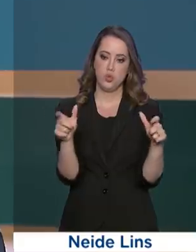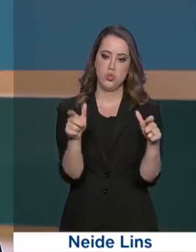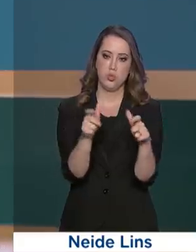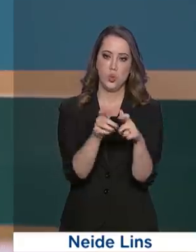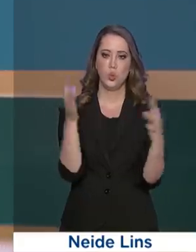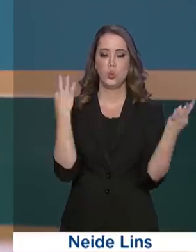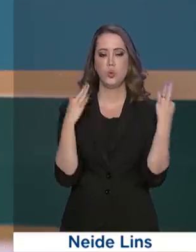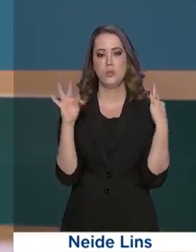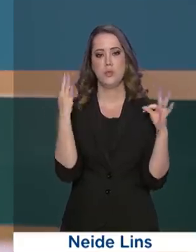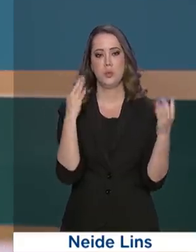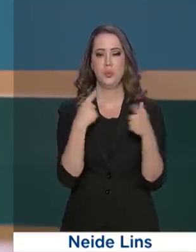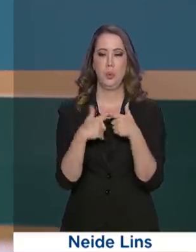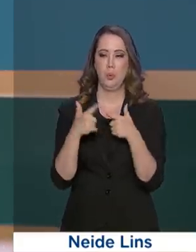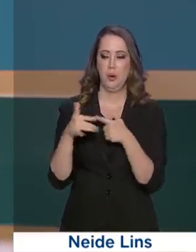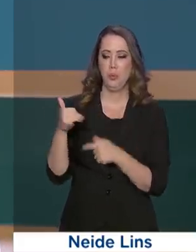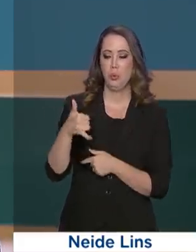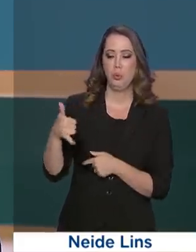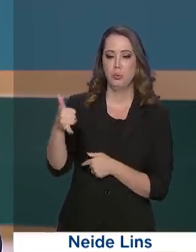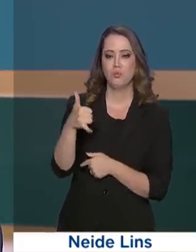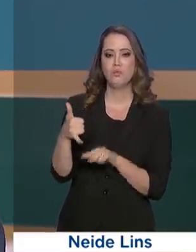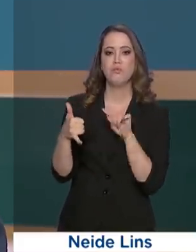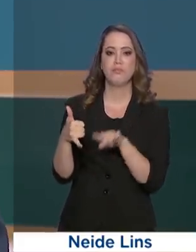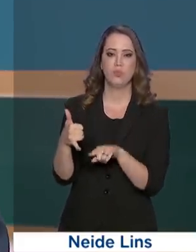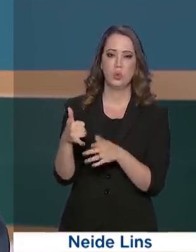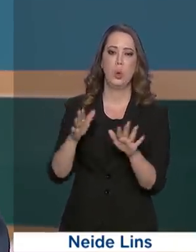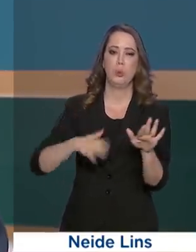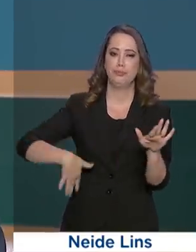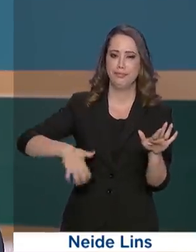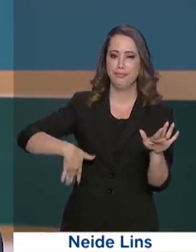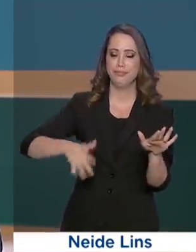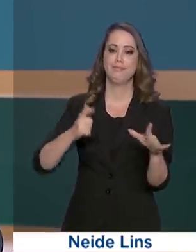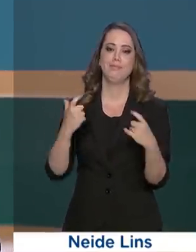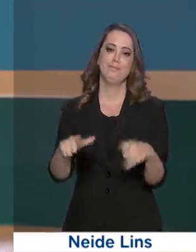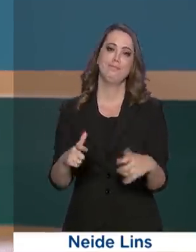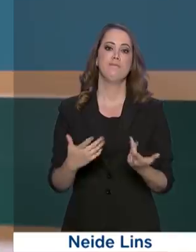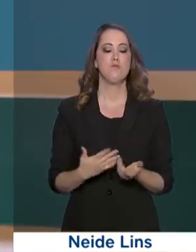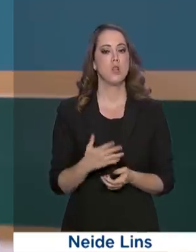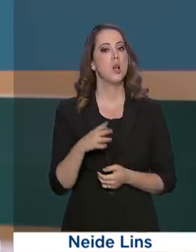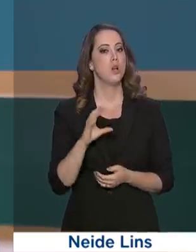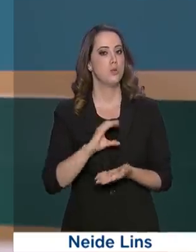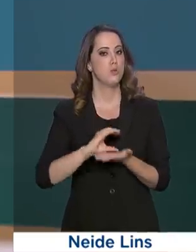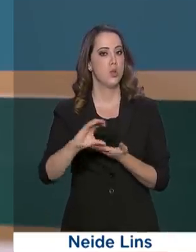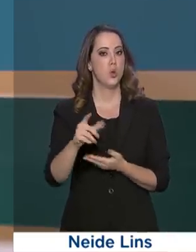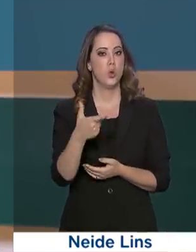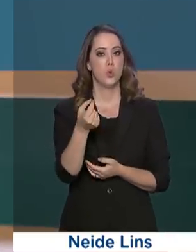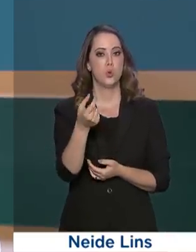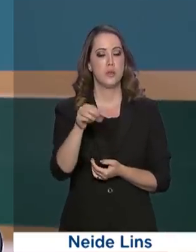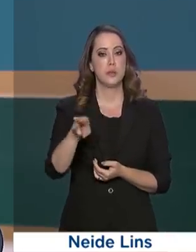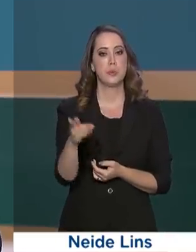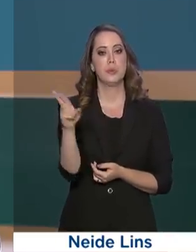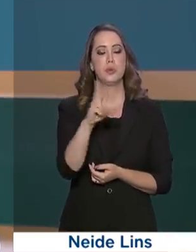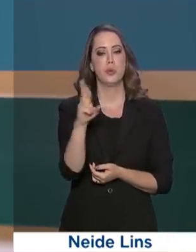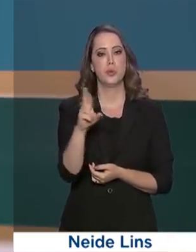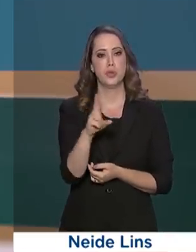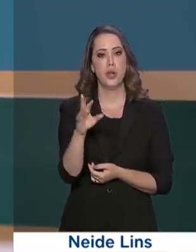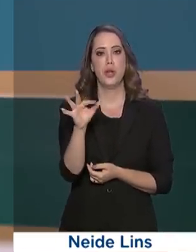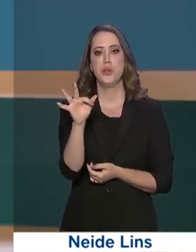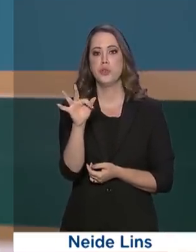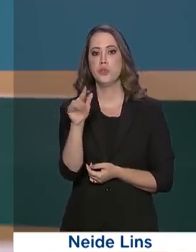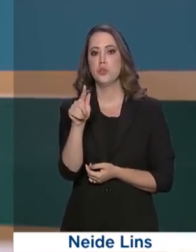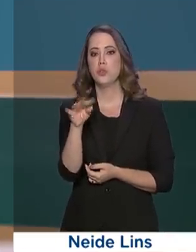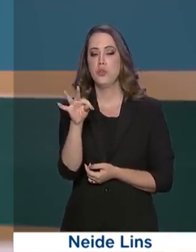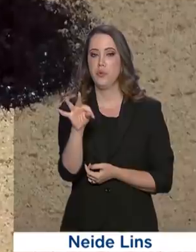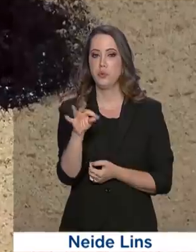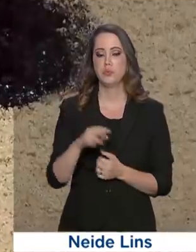causada pelo vazamento de óleo que atingiu algumas praias da região. Vão ser 200 milhões de reais do Fundo Geral do